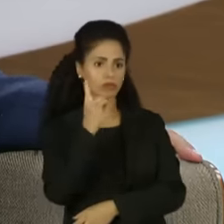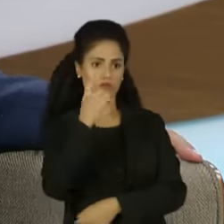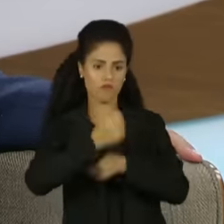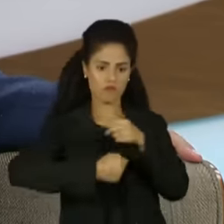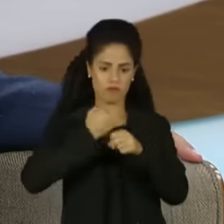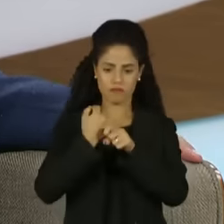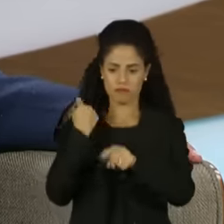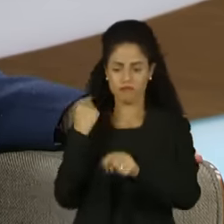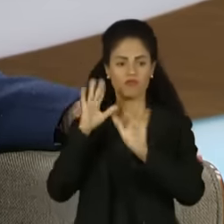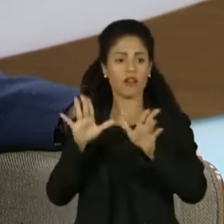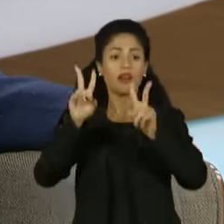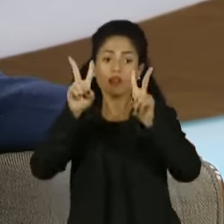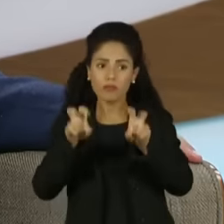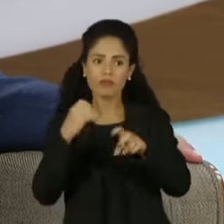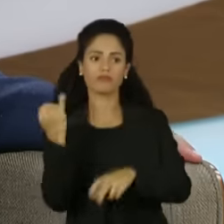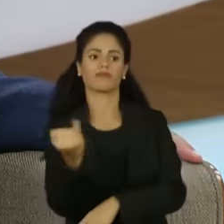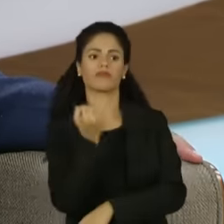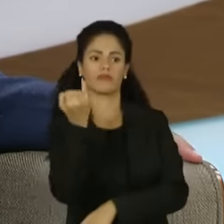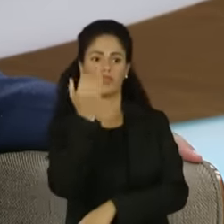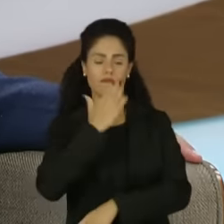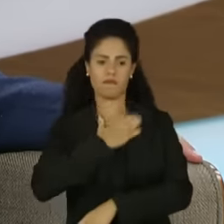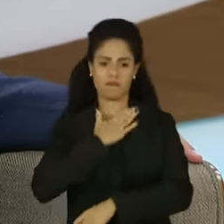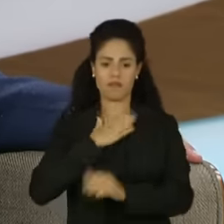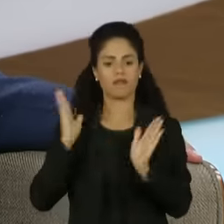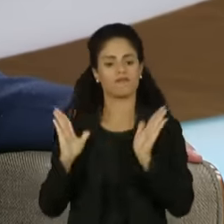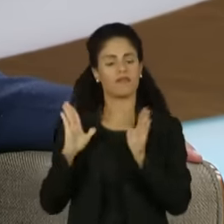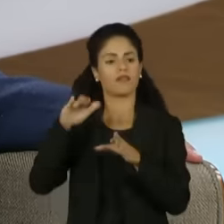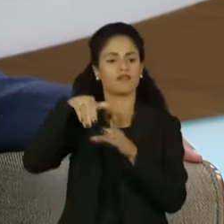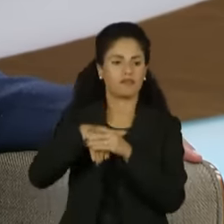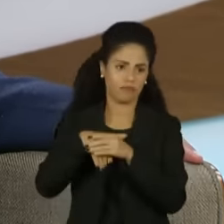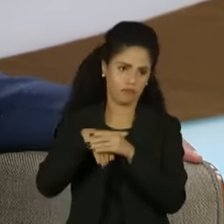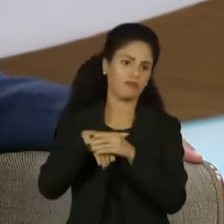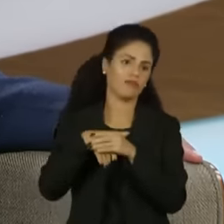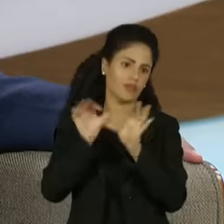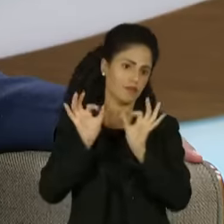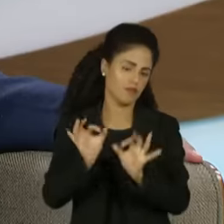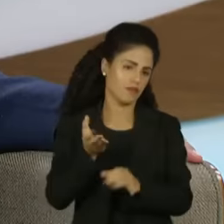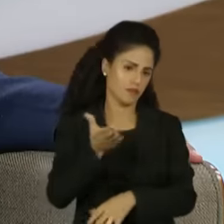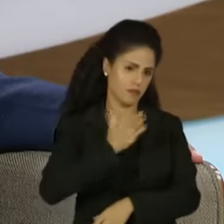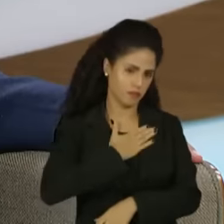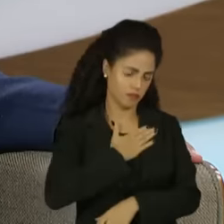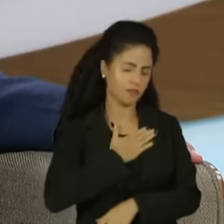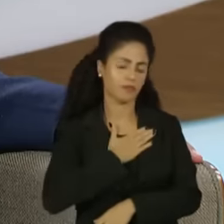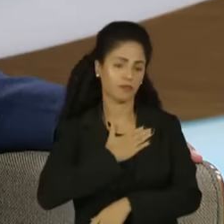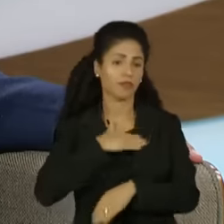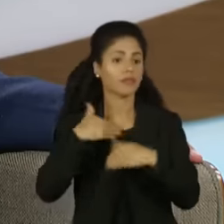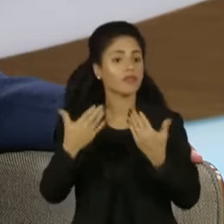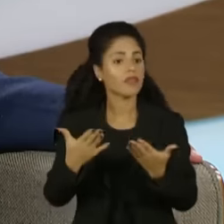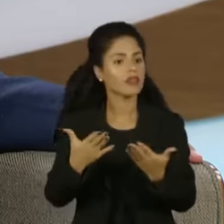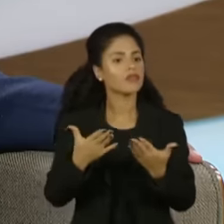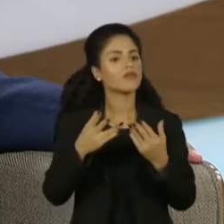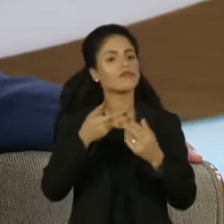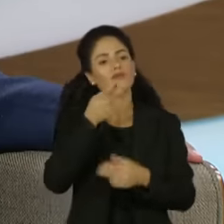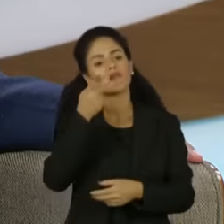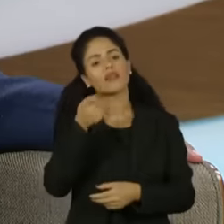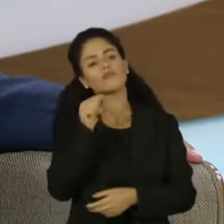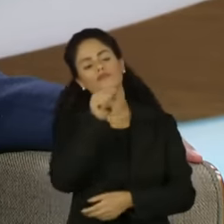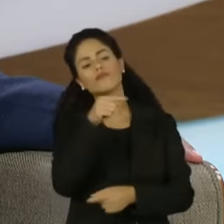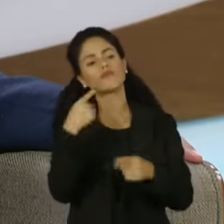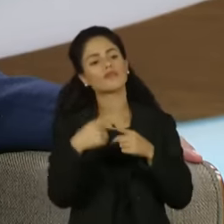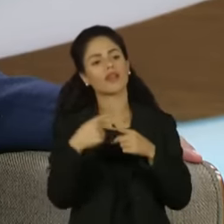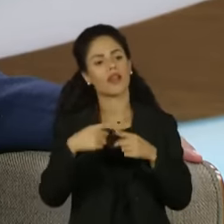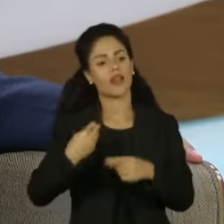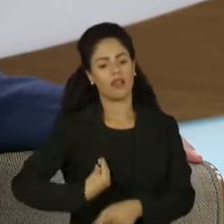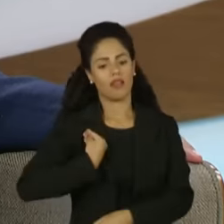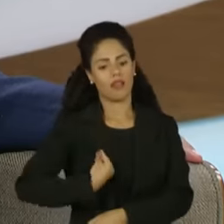e esse foi um tema, inclusive, da minha campanha a presidente do Congresso Nacional. E falo isso porque, na verdade, nós